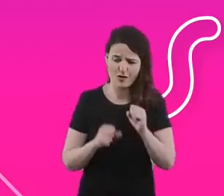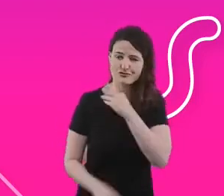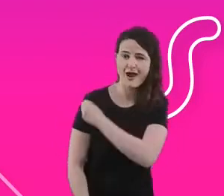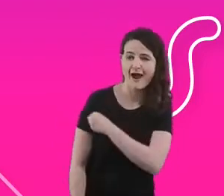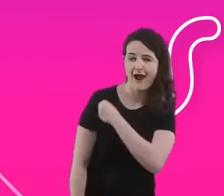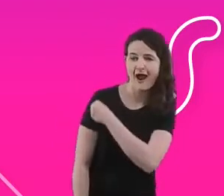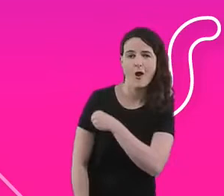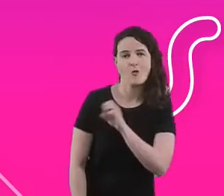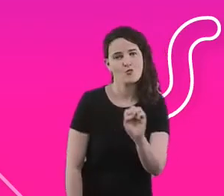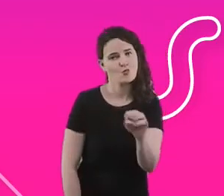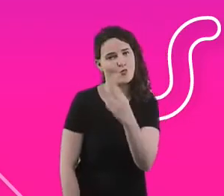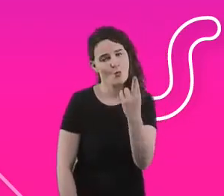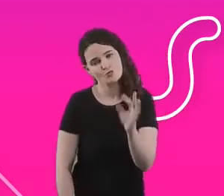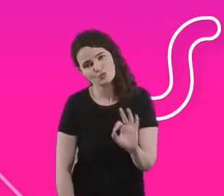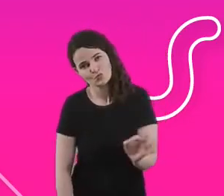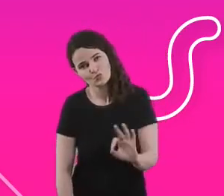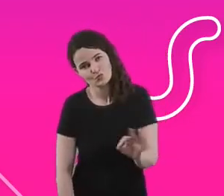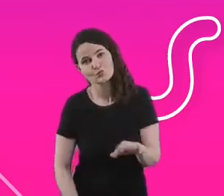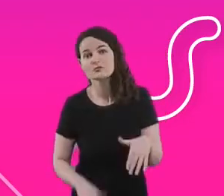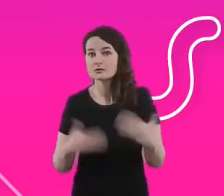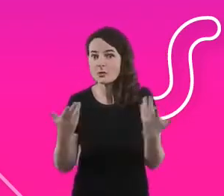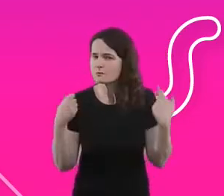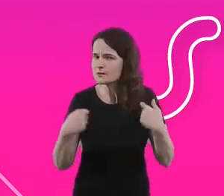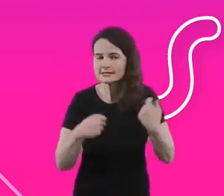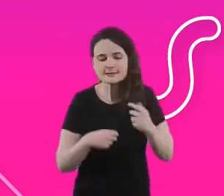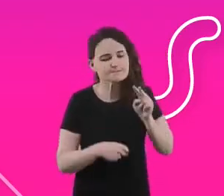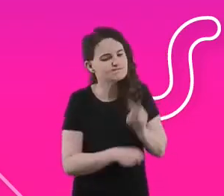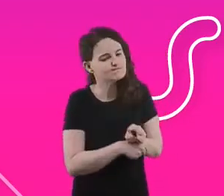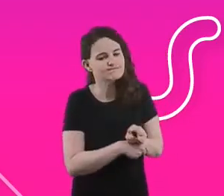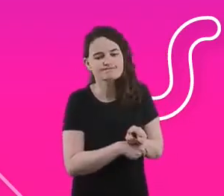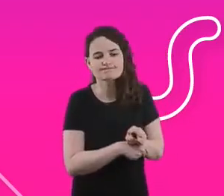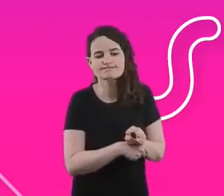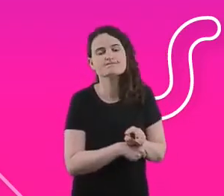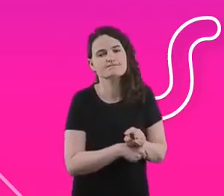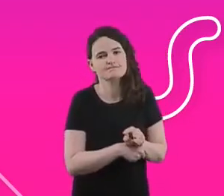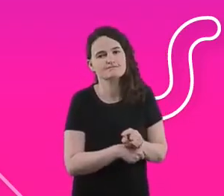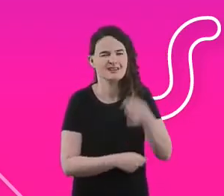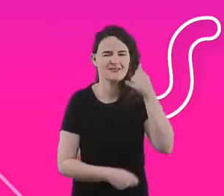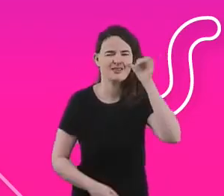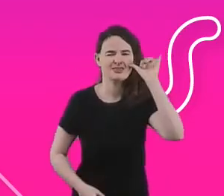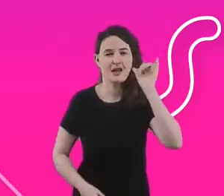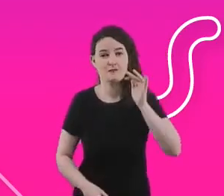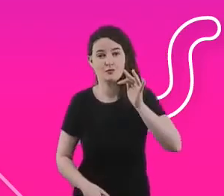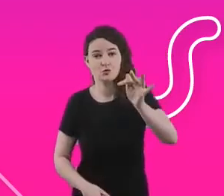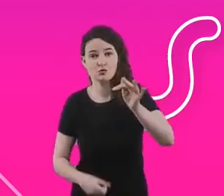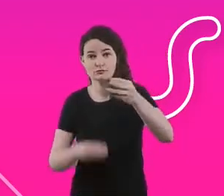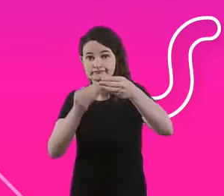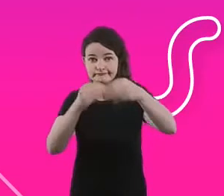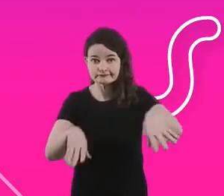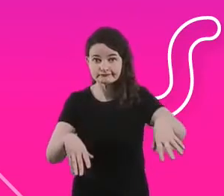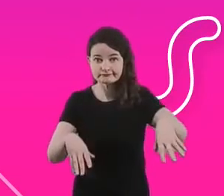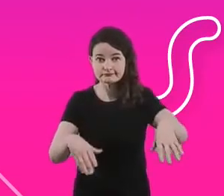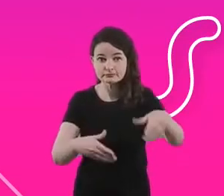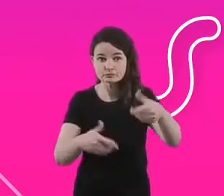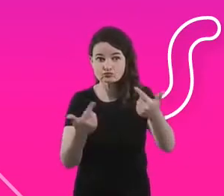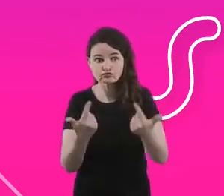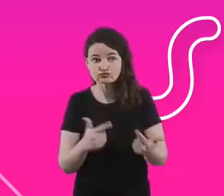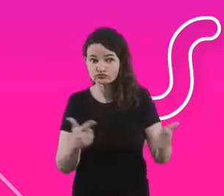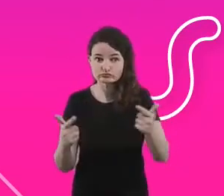então, se a gente não preservar esse recurso, claramente a gente não vai ter mais adiante, nem para nós, nem para a sociedade em que a gente está inserido,